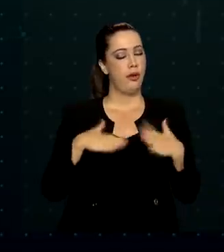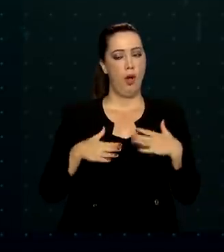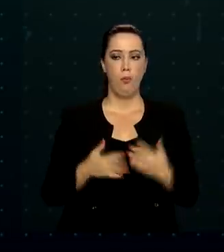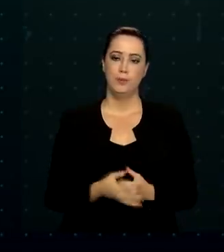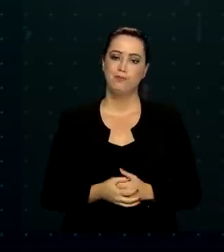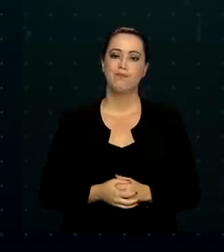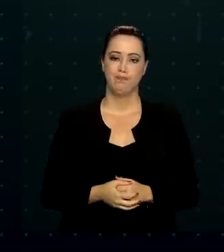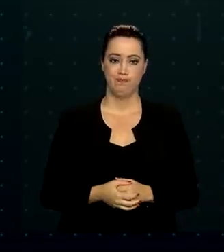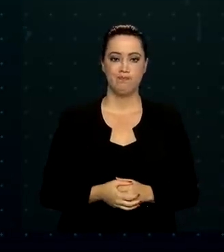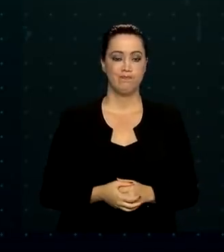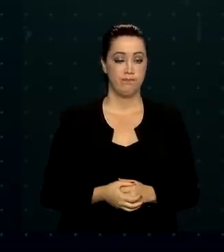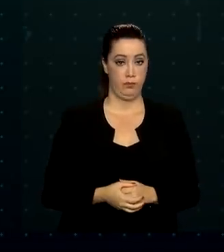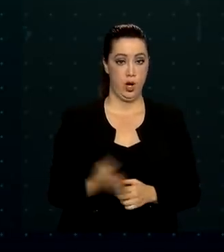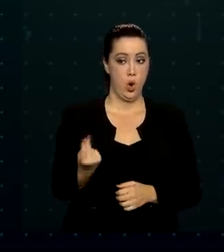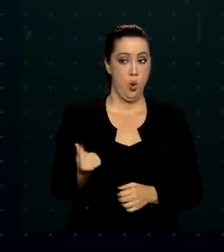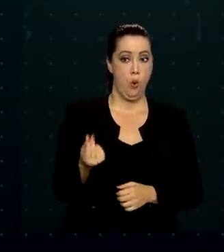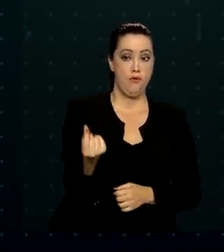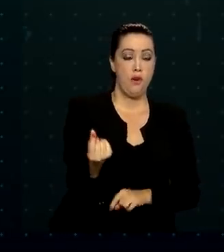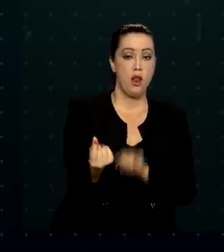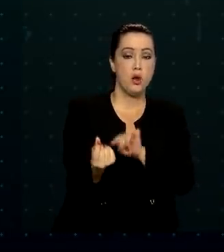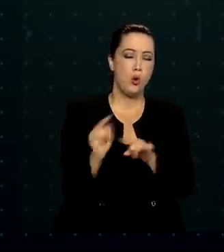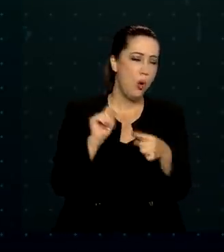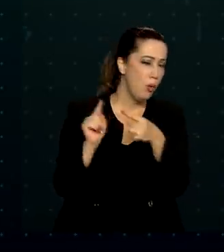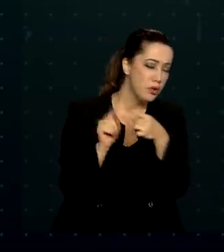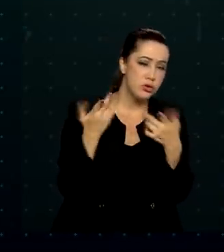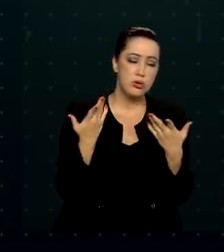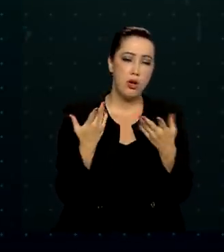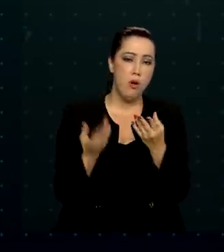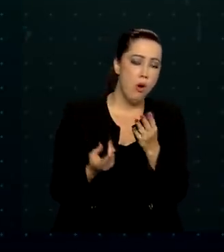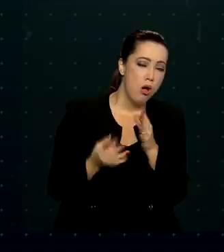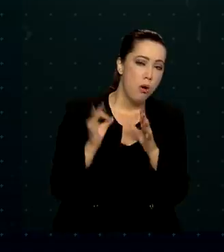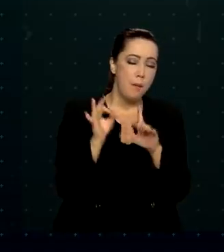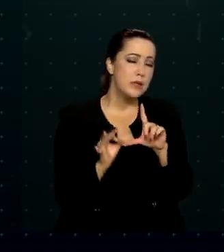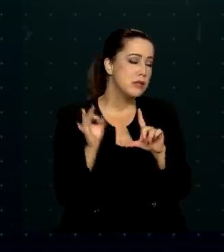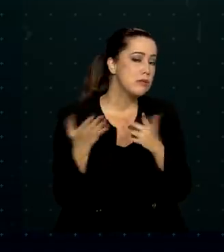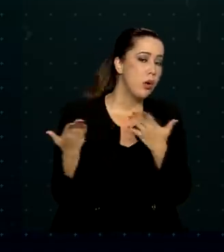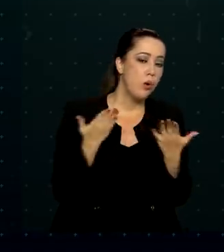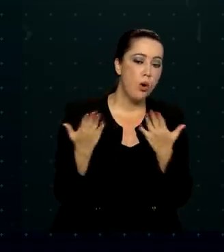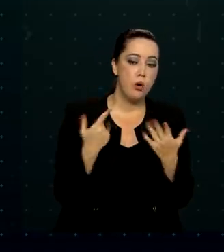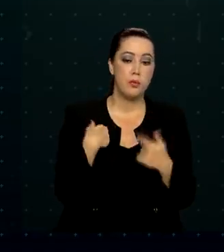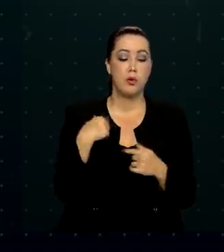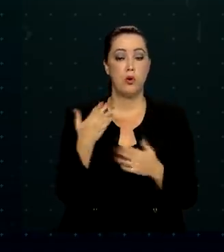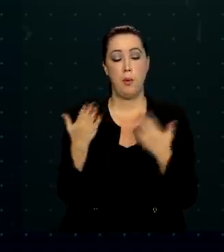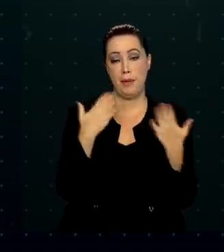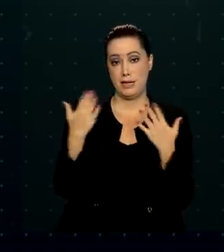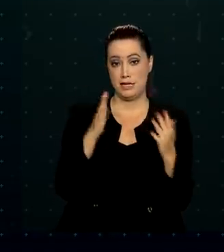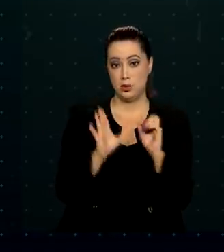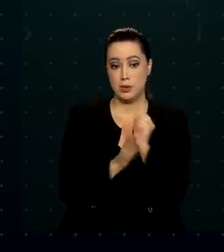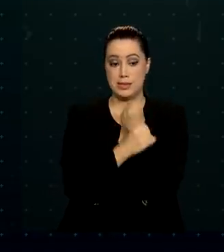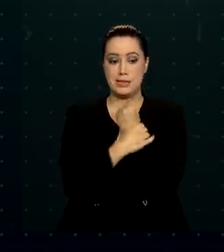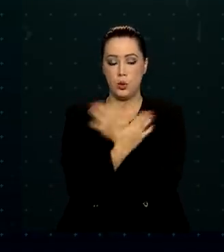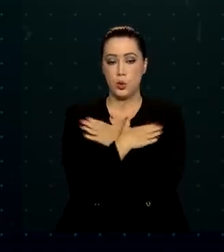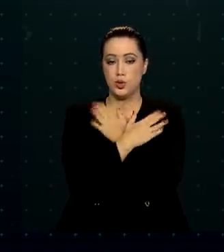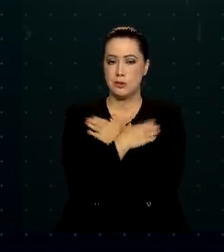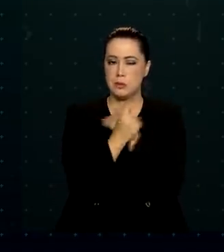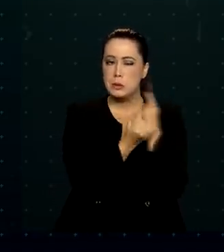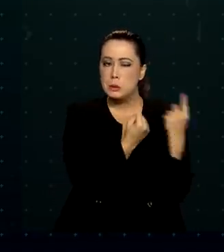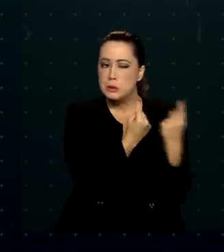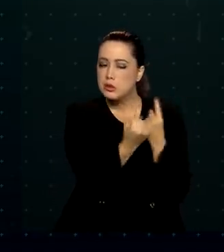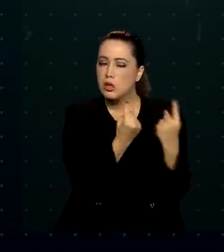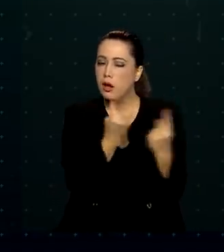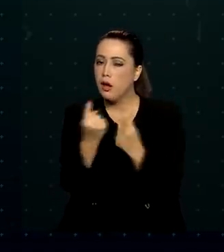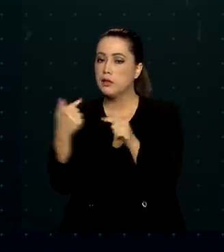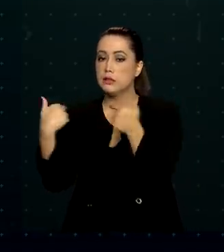O valor do benefício terá como base de cálculo o valor mensal do seguro-desemprego de cada trabalhador.